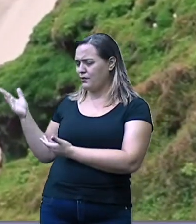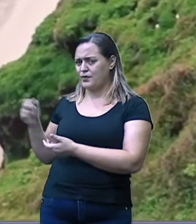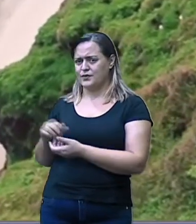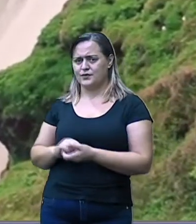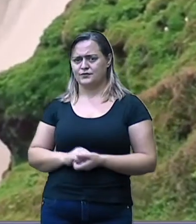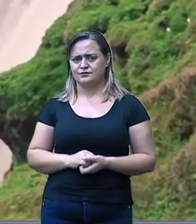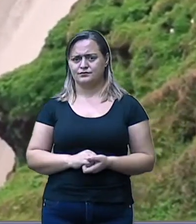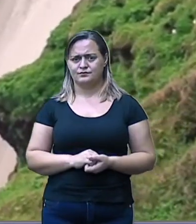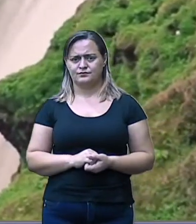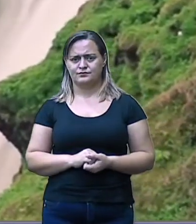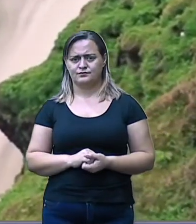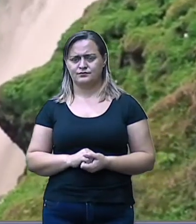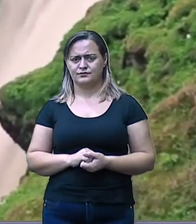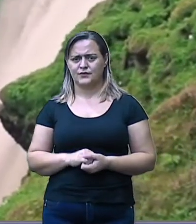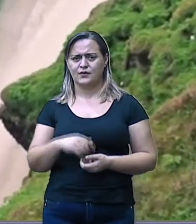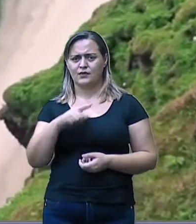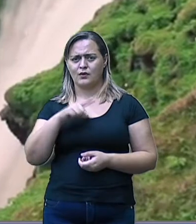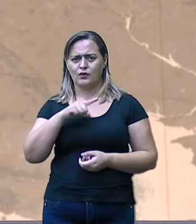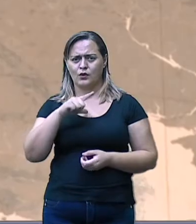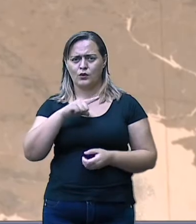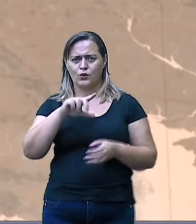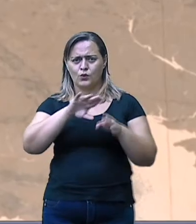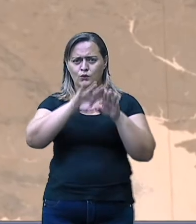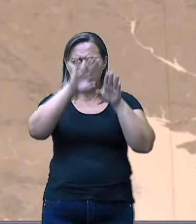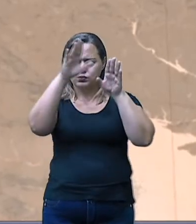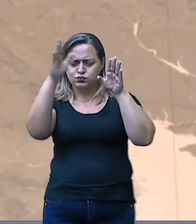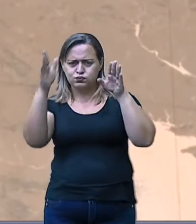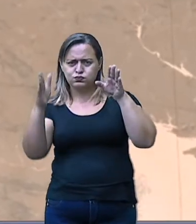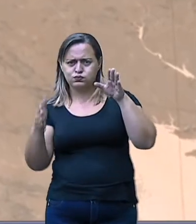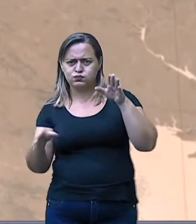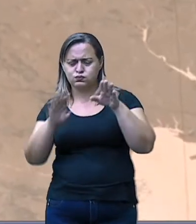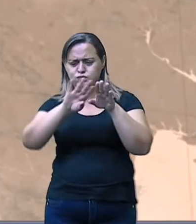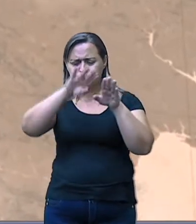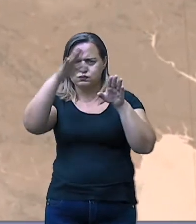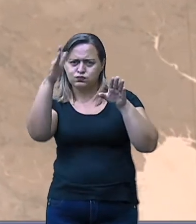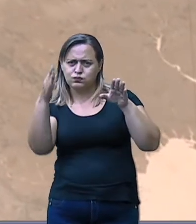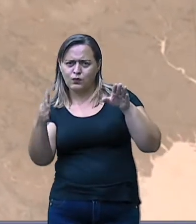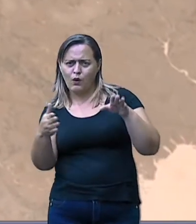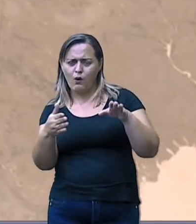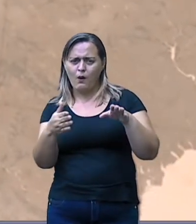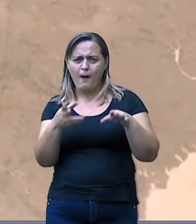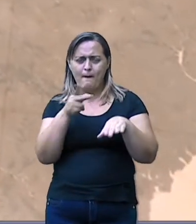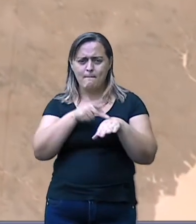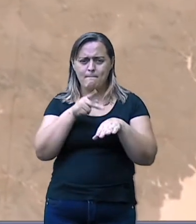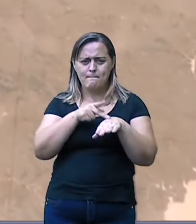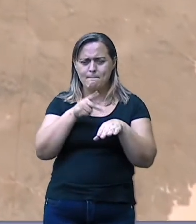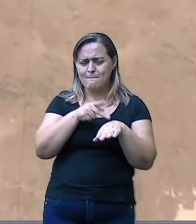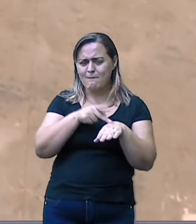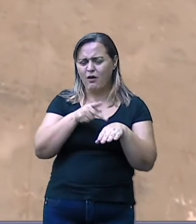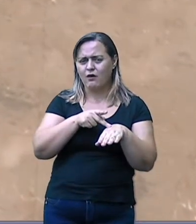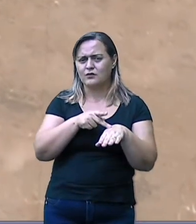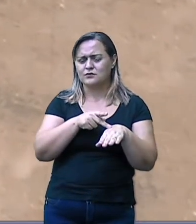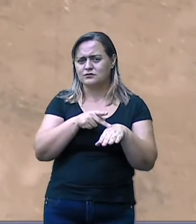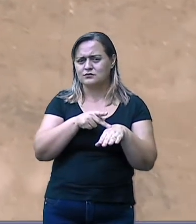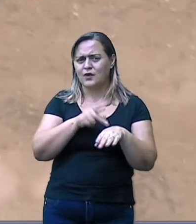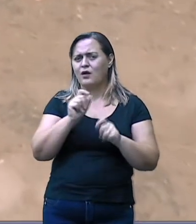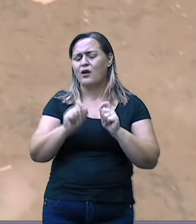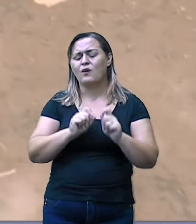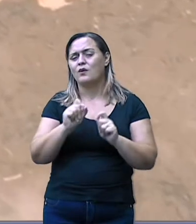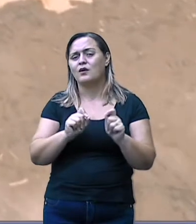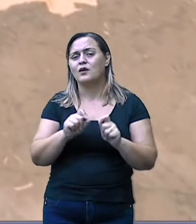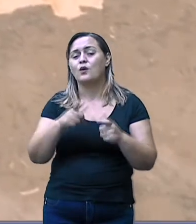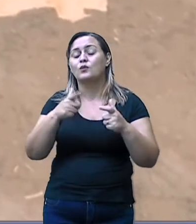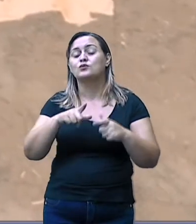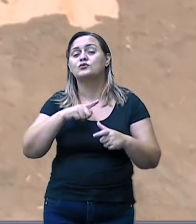essas rochas na Islândia, elas são o resultado do choque de